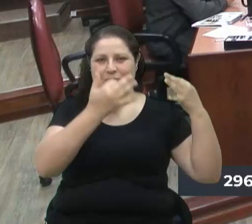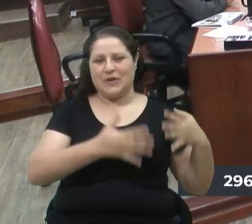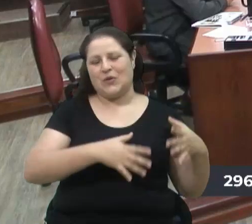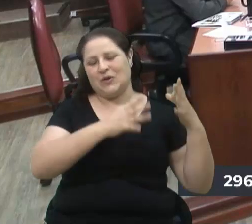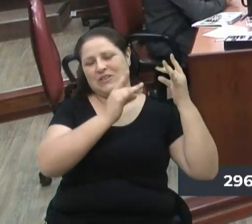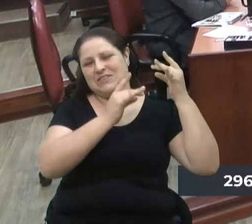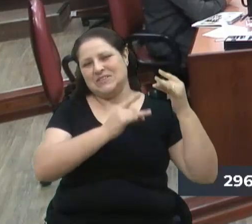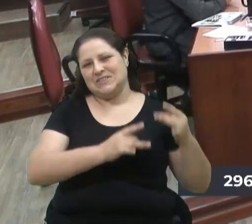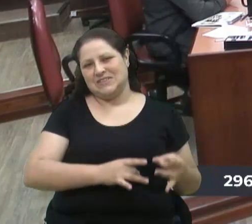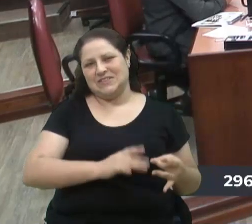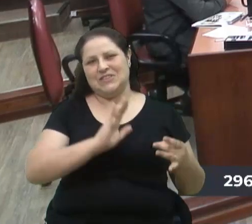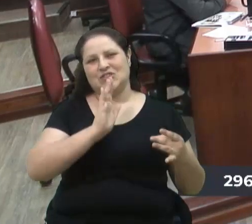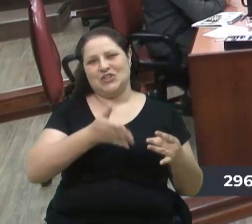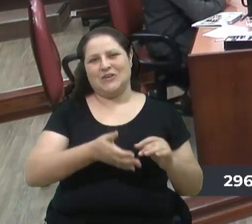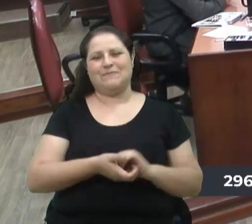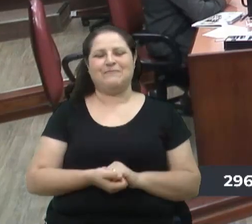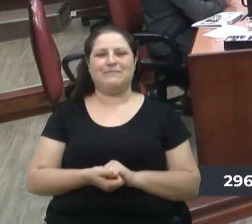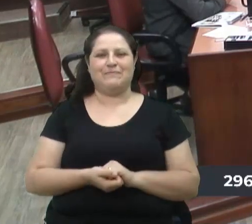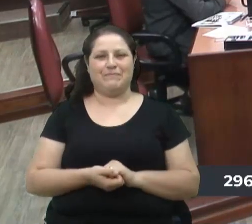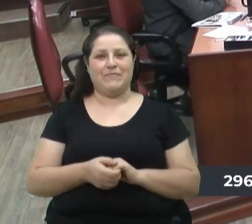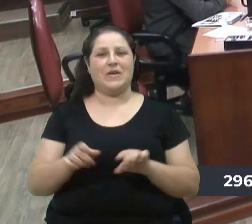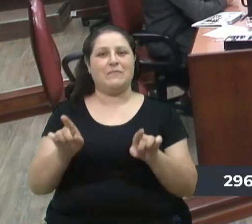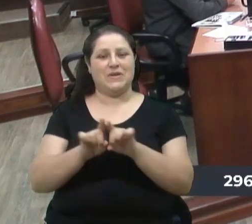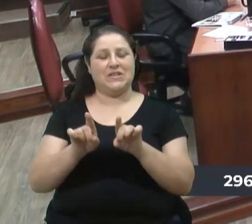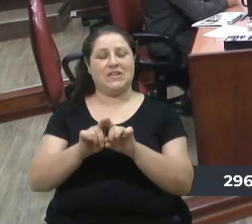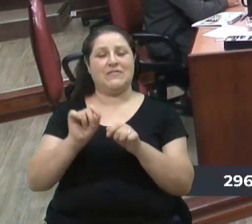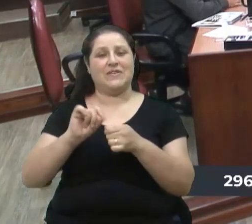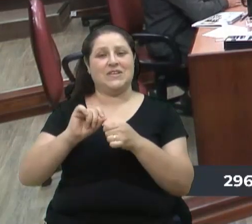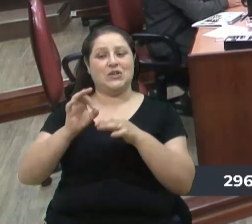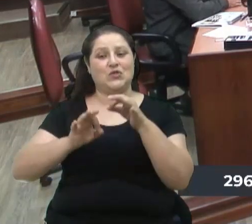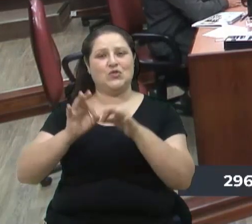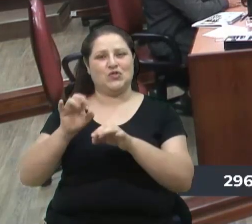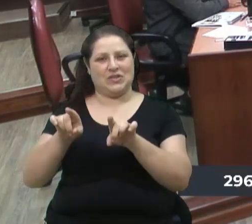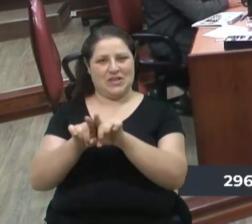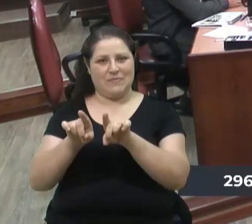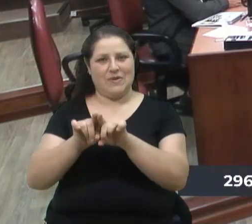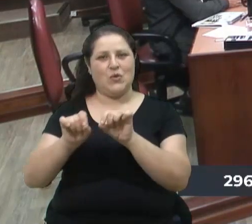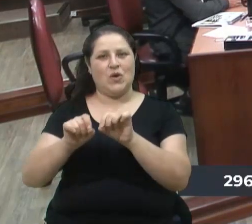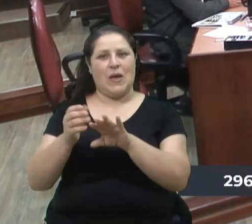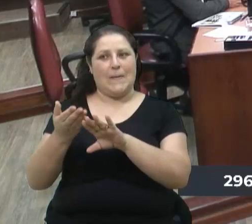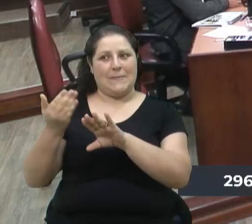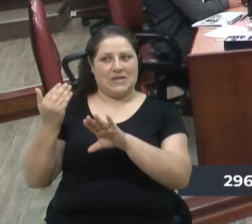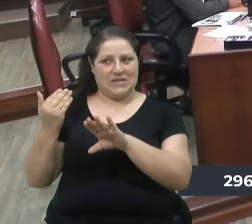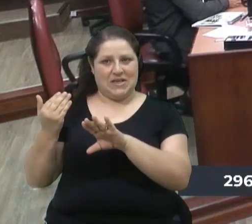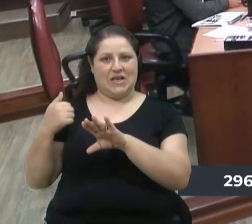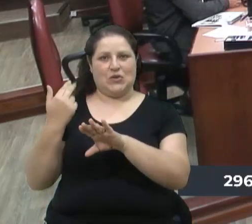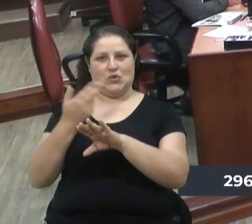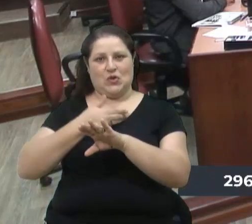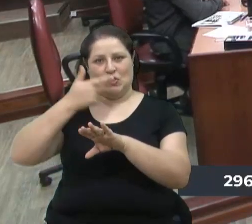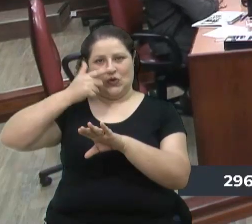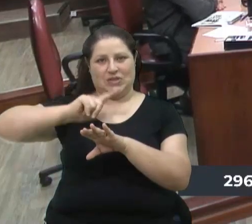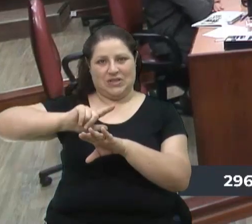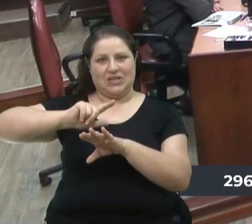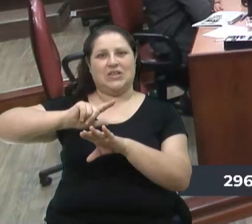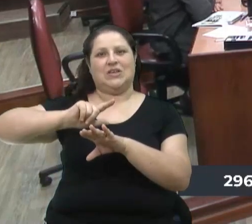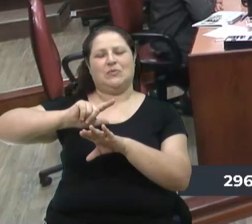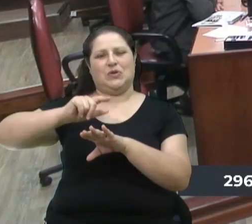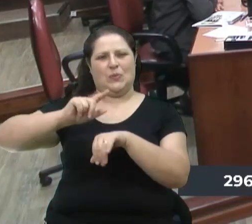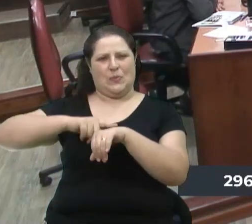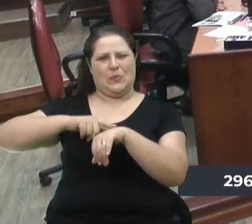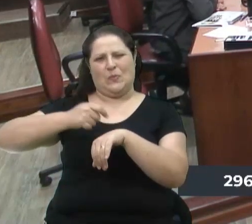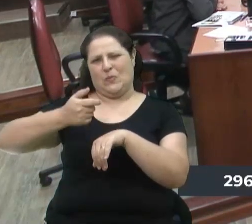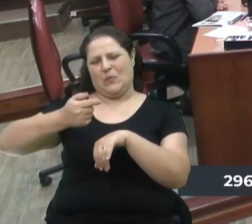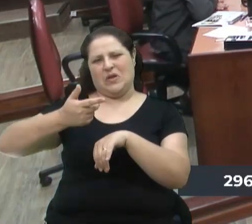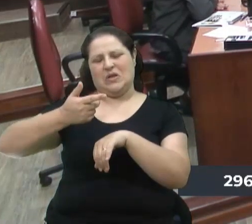aqui, né? Sobre aí. Mas aqui nós temos que fazer justiça também, tá? Que da outra vez que a gente conseguiu, há pouco tempo